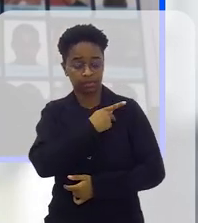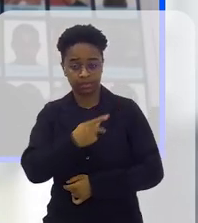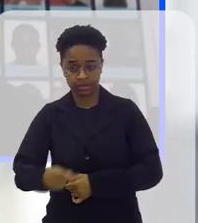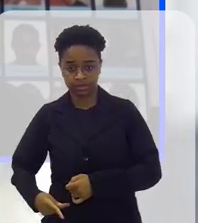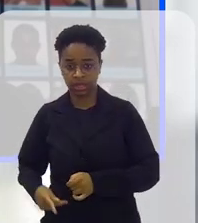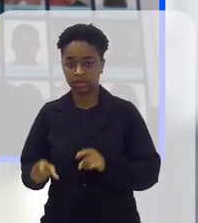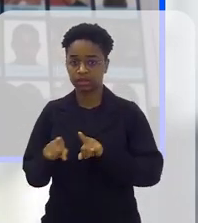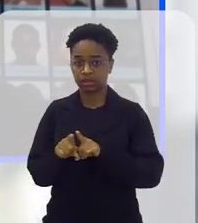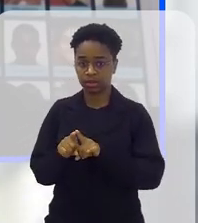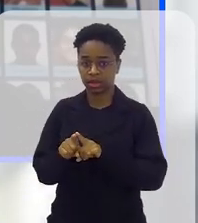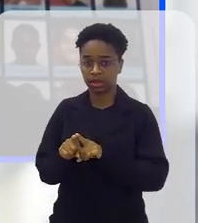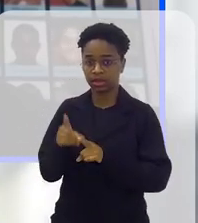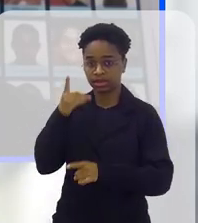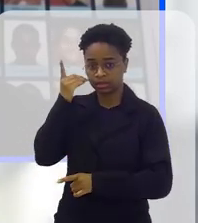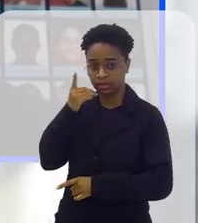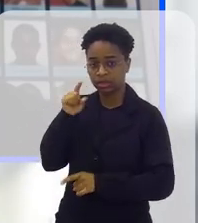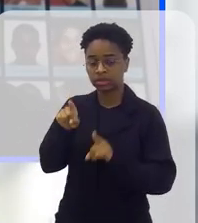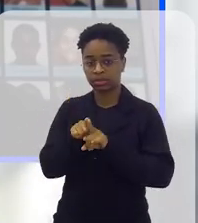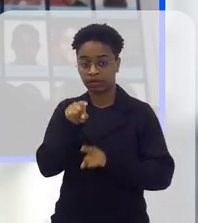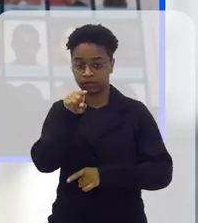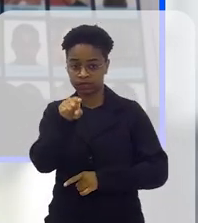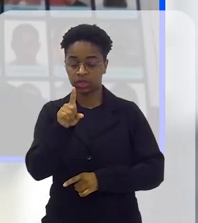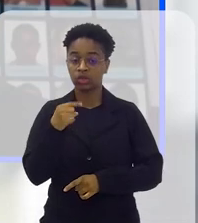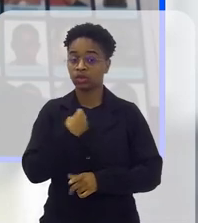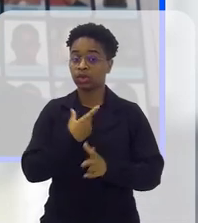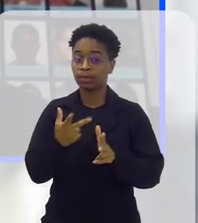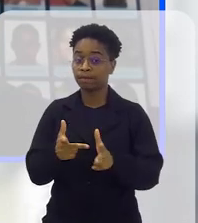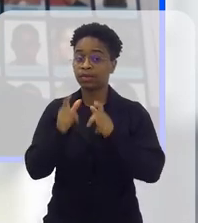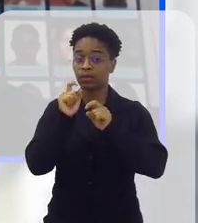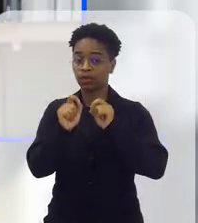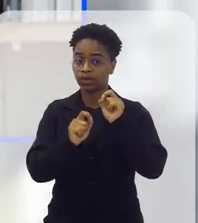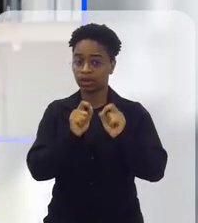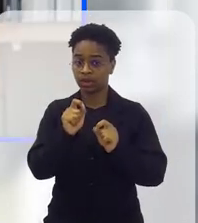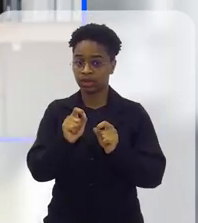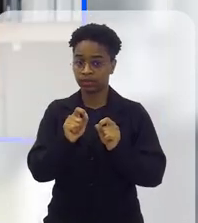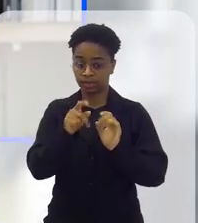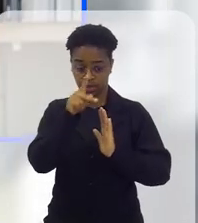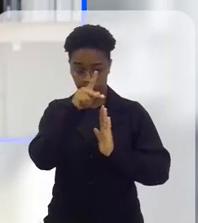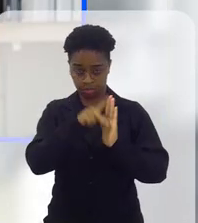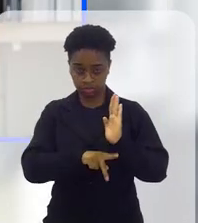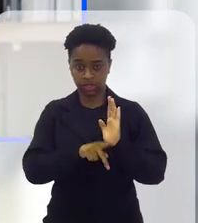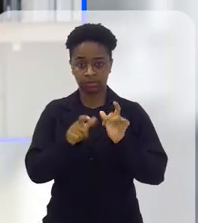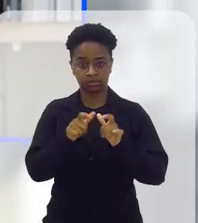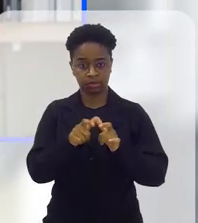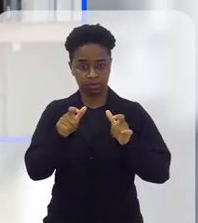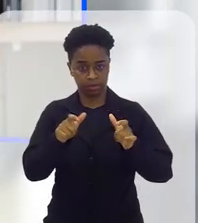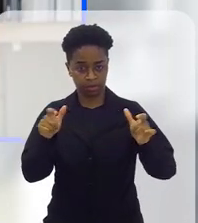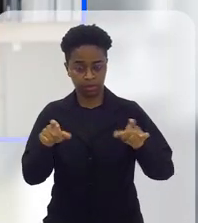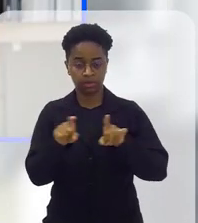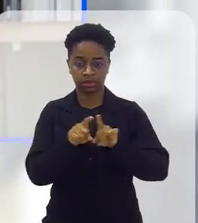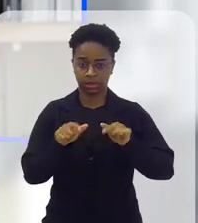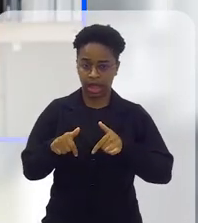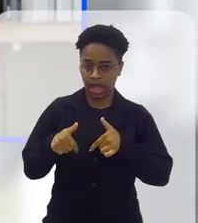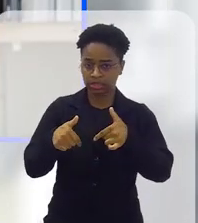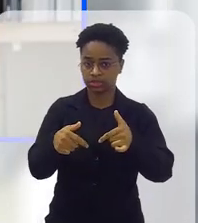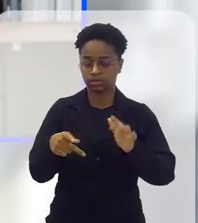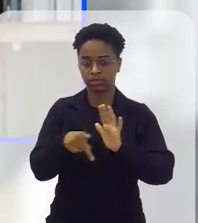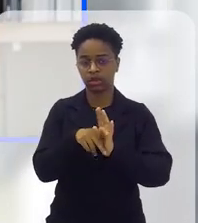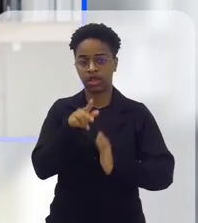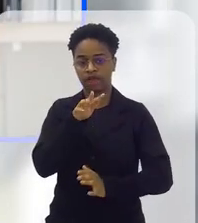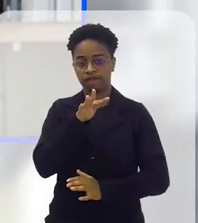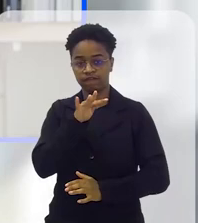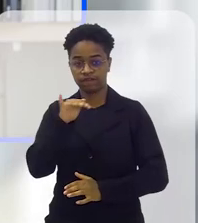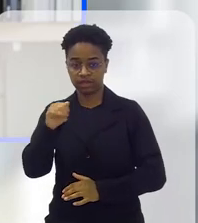do deputado e do senhor, a gente percebe que há uma crescente nos projetos e ações da